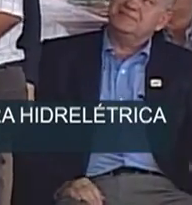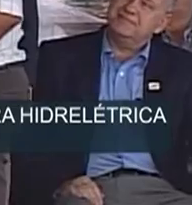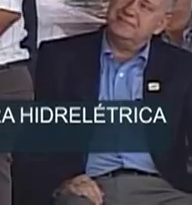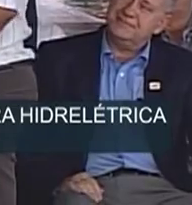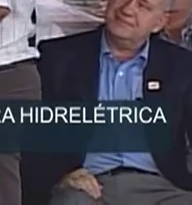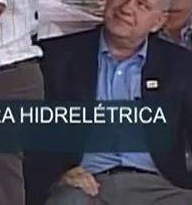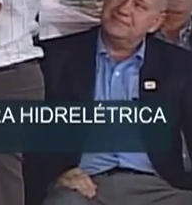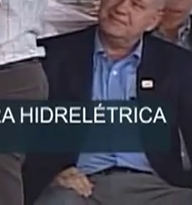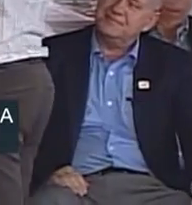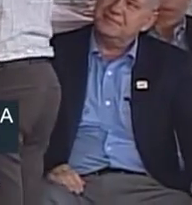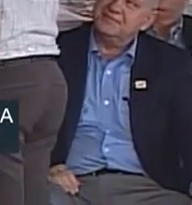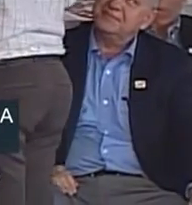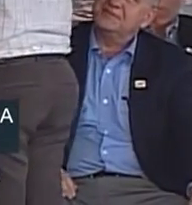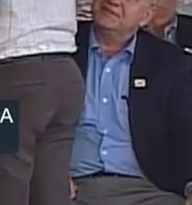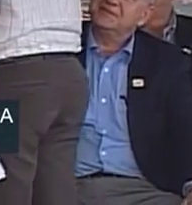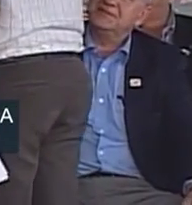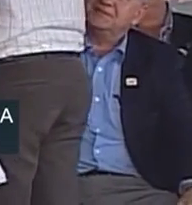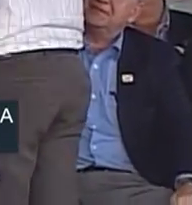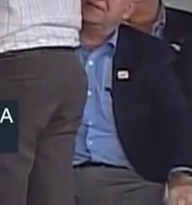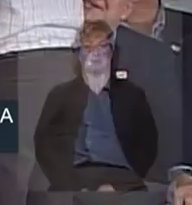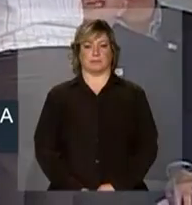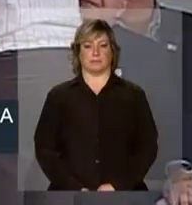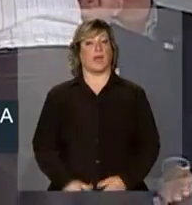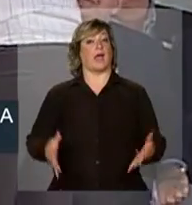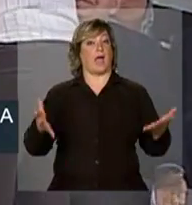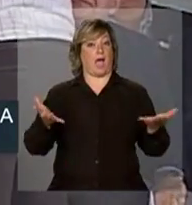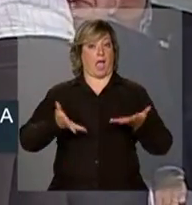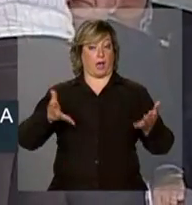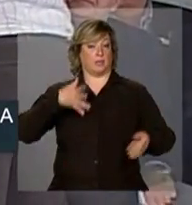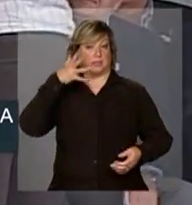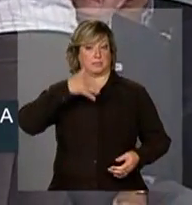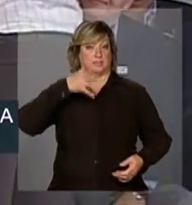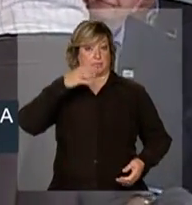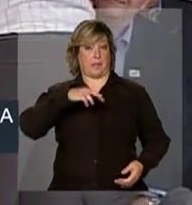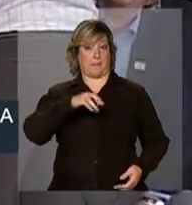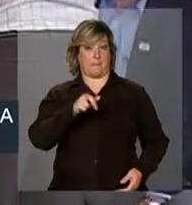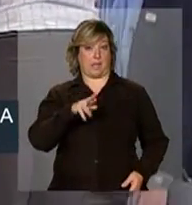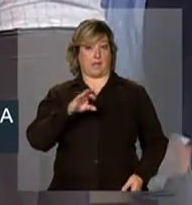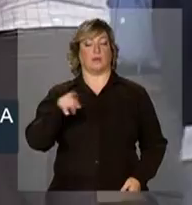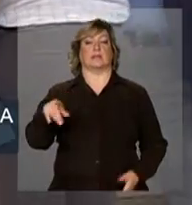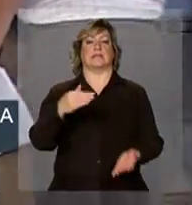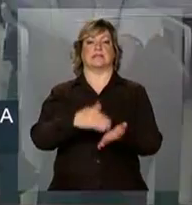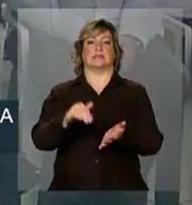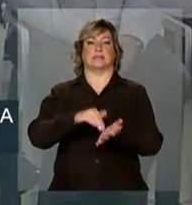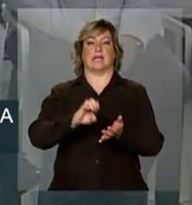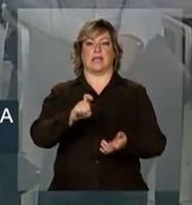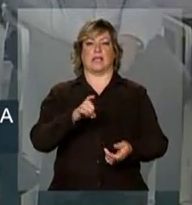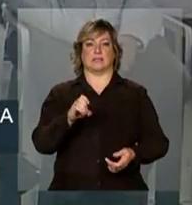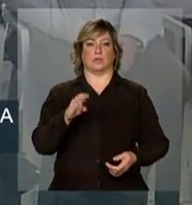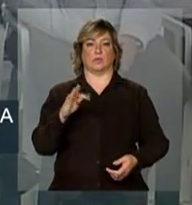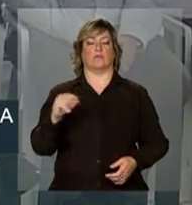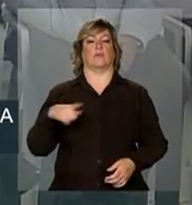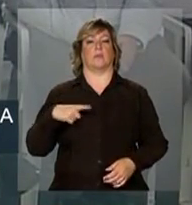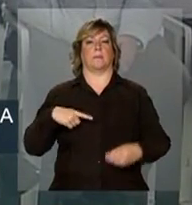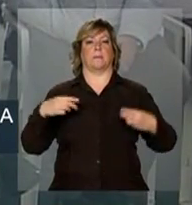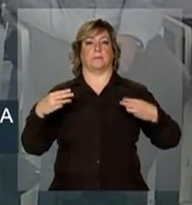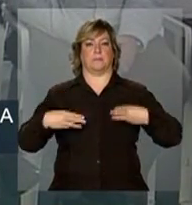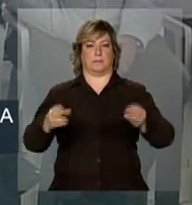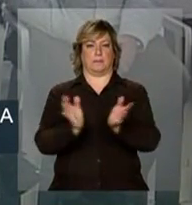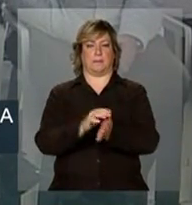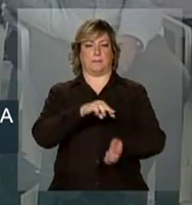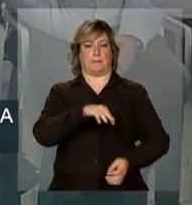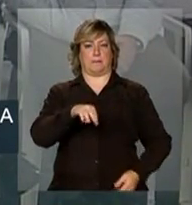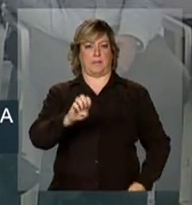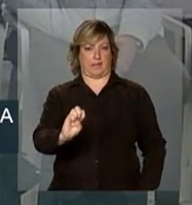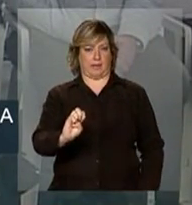Fará uso da palavra o senhor Márcio Zimmermann, secretário executivo do Ministério de Minas e Energia.